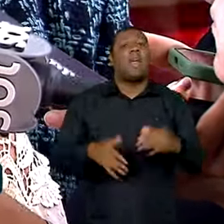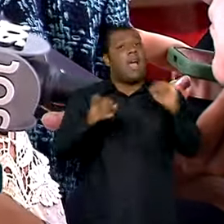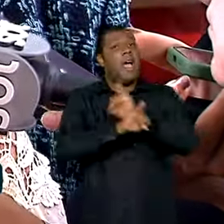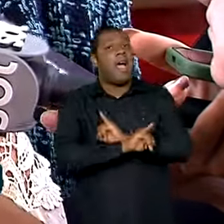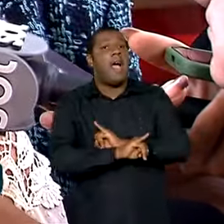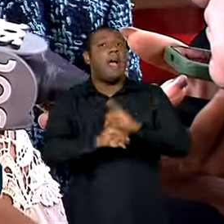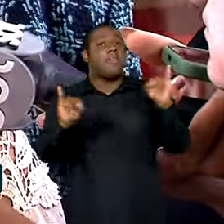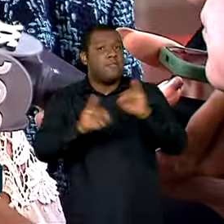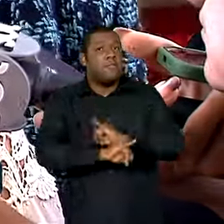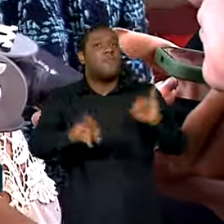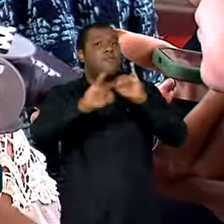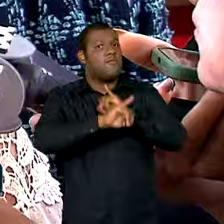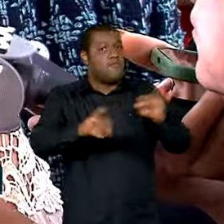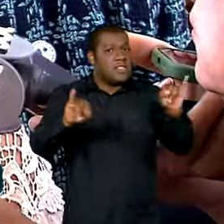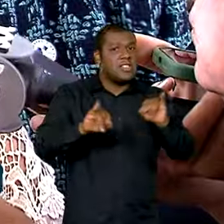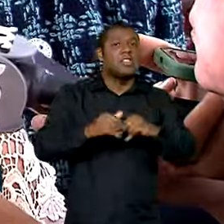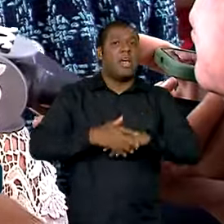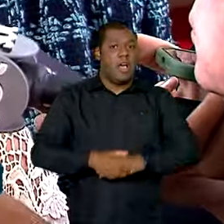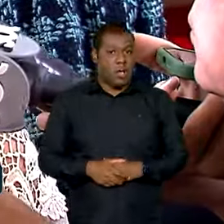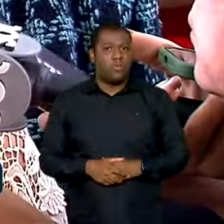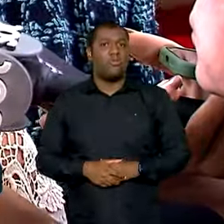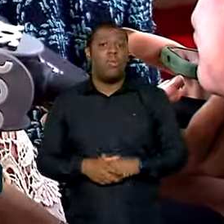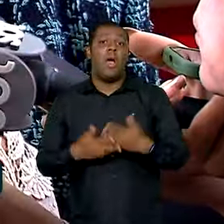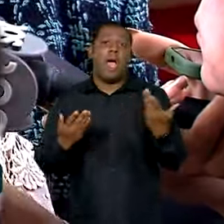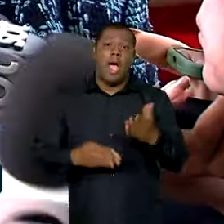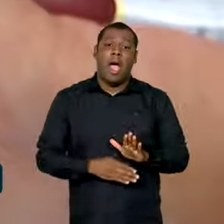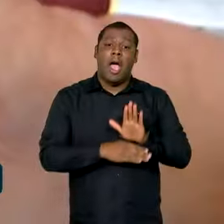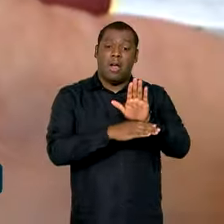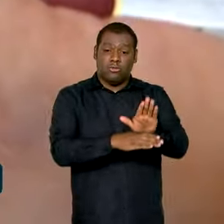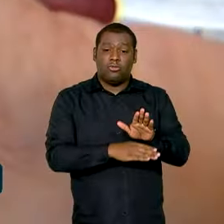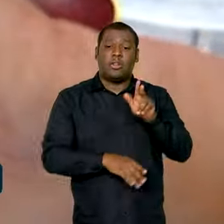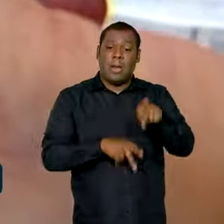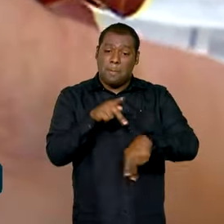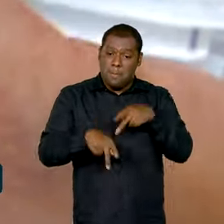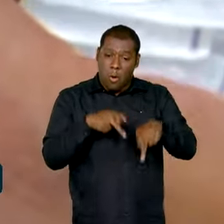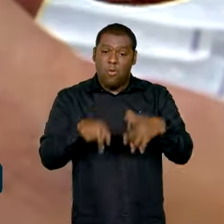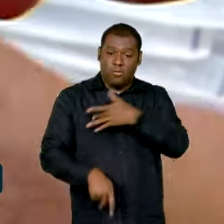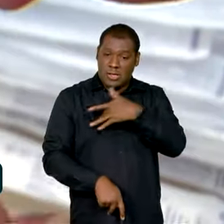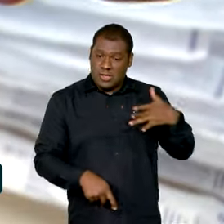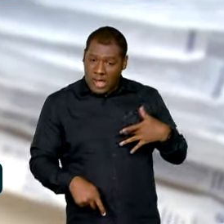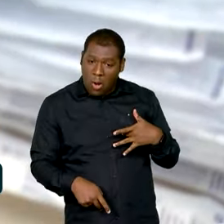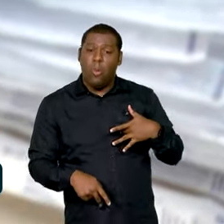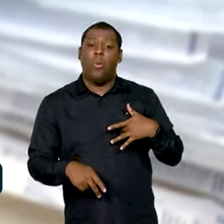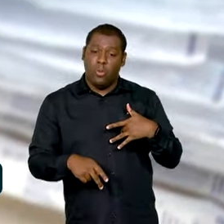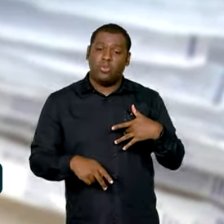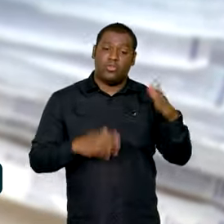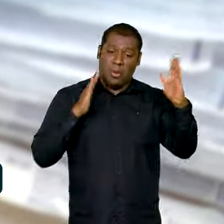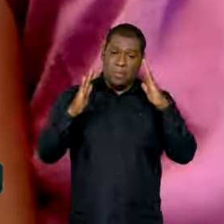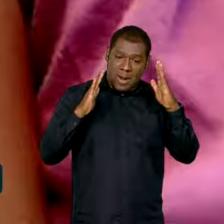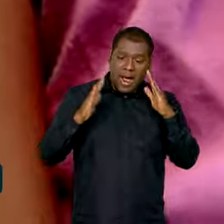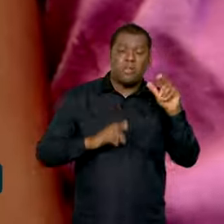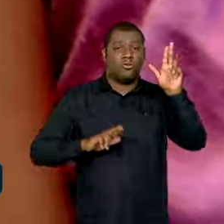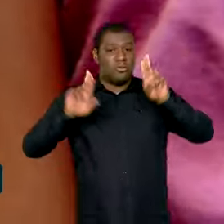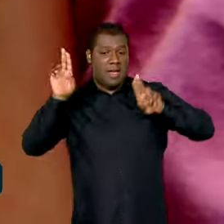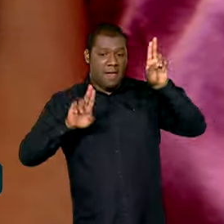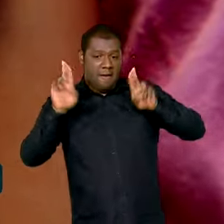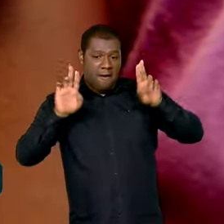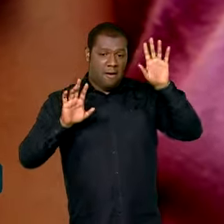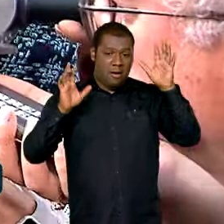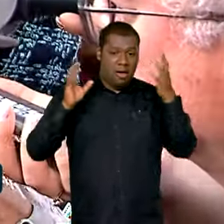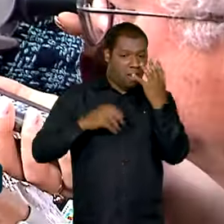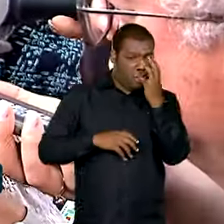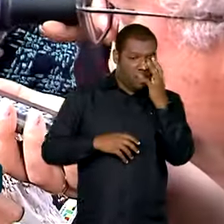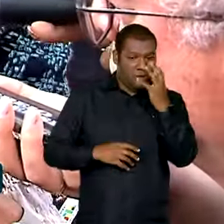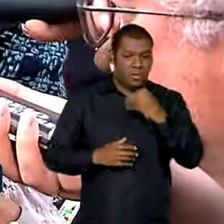as nossas campanhas de saúde pública durante o carnaval. E tem mais a campanha de vacinação contra o Aedes